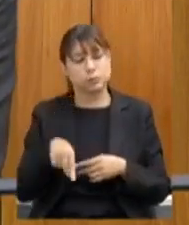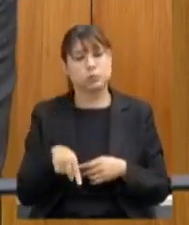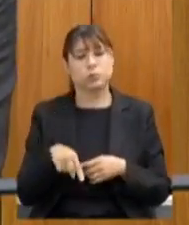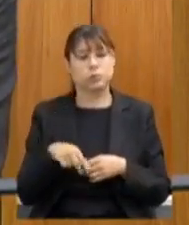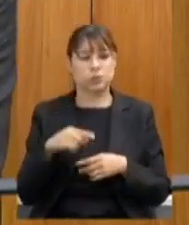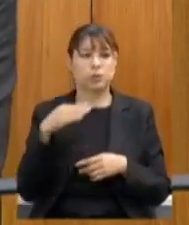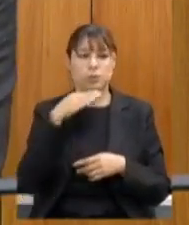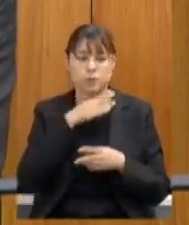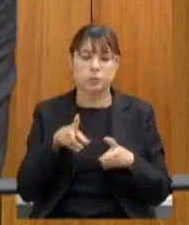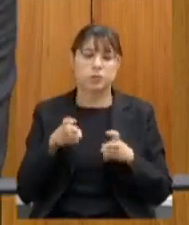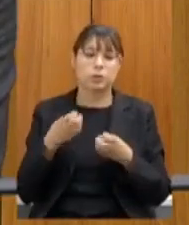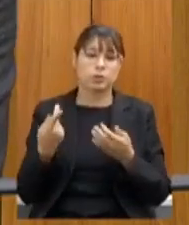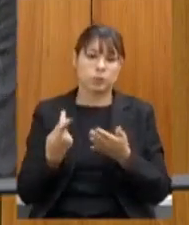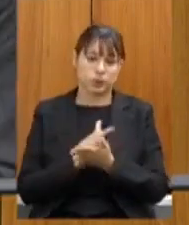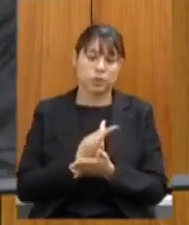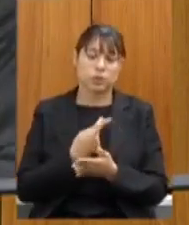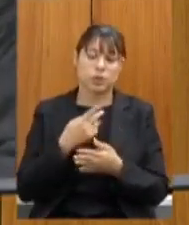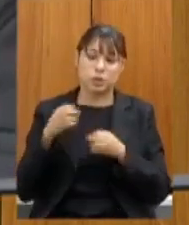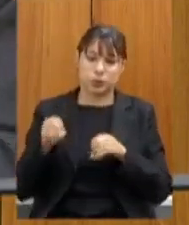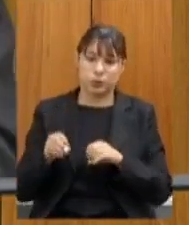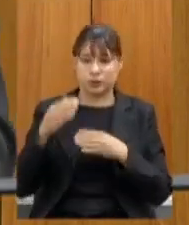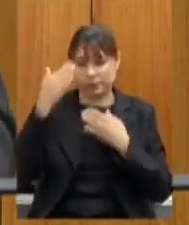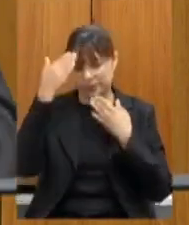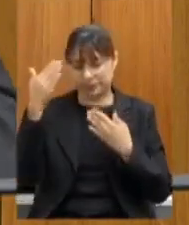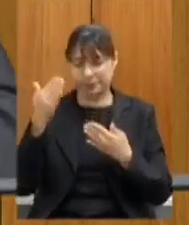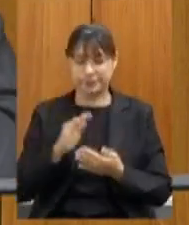está acontecendo na educação muito obrigado